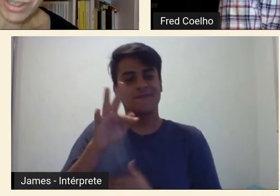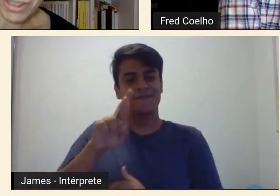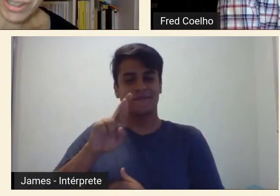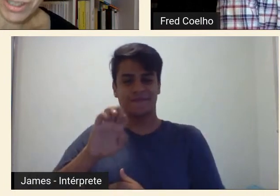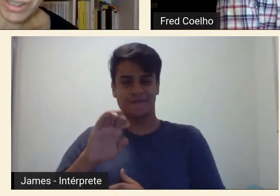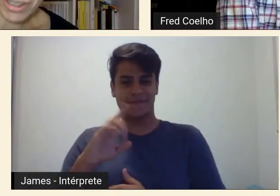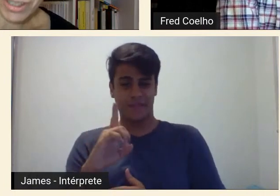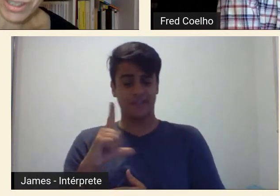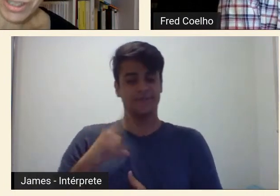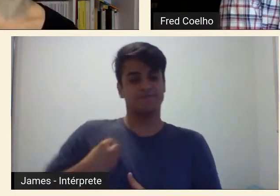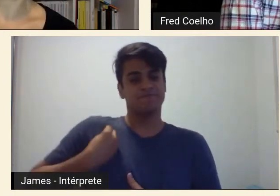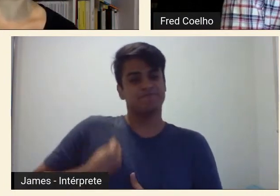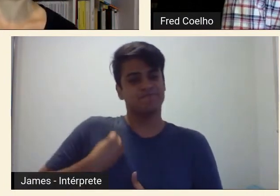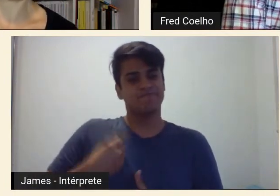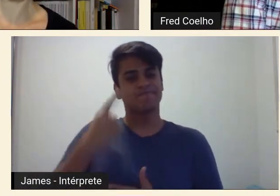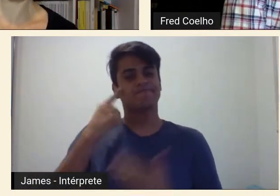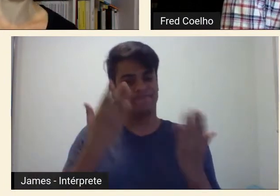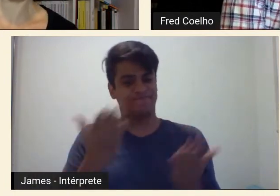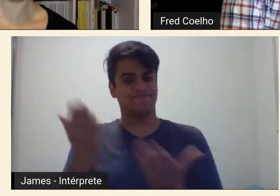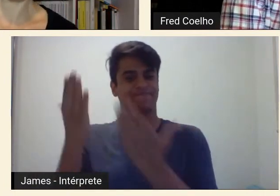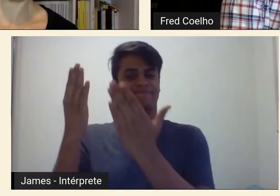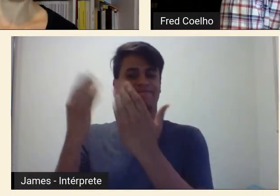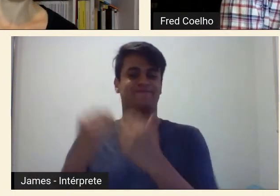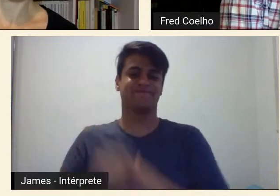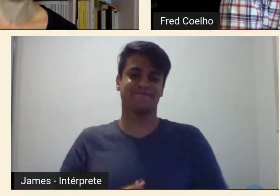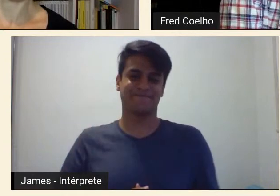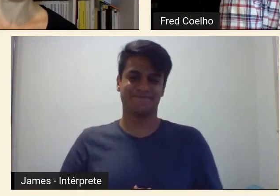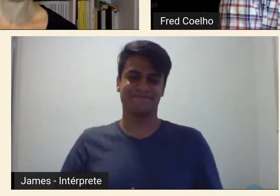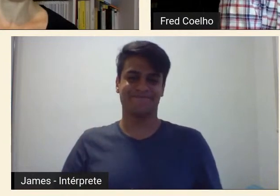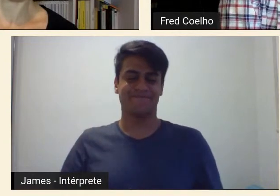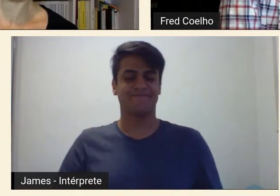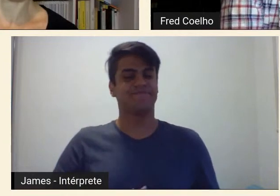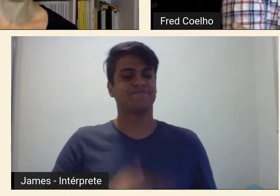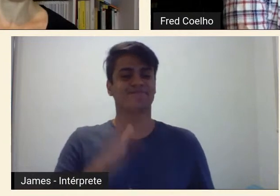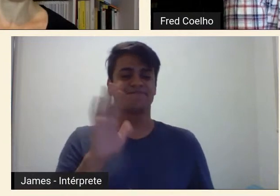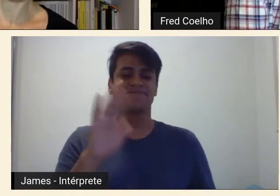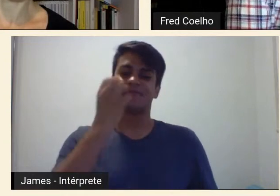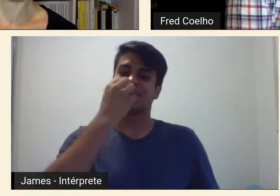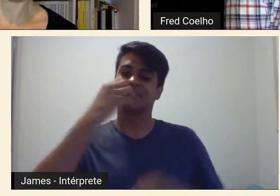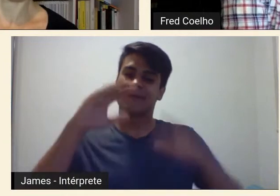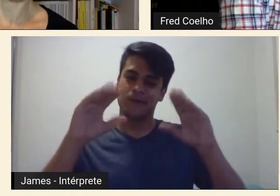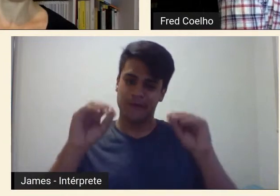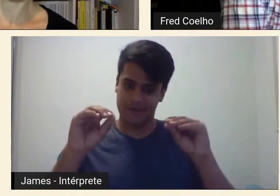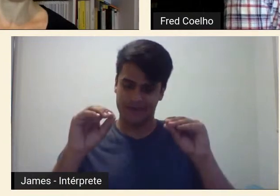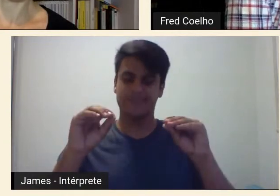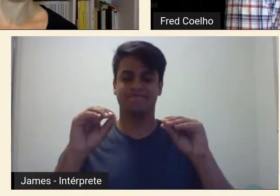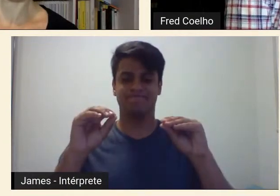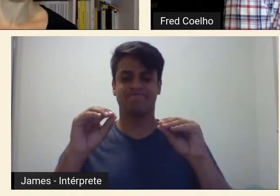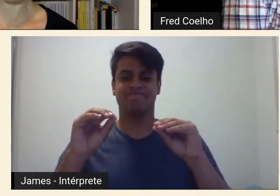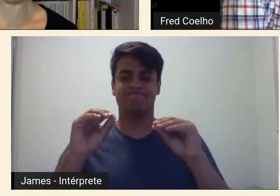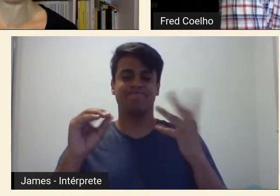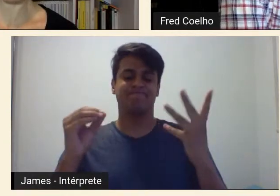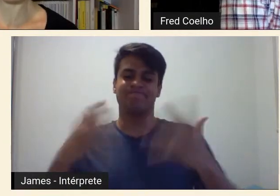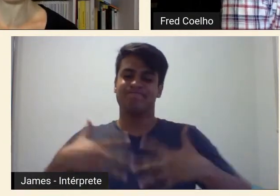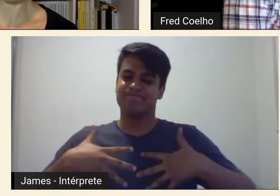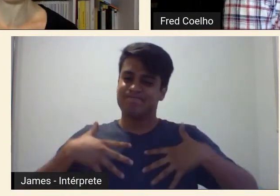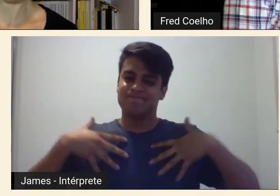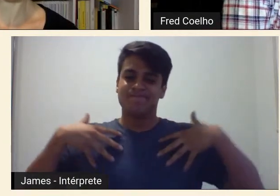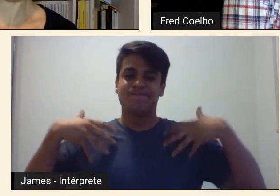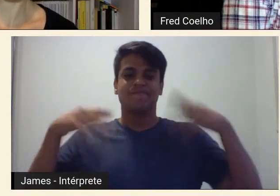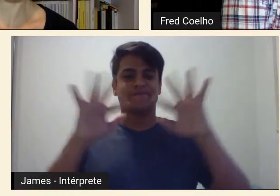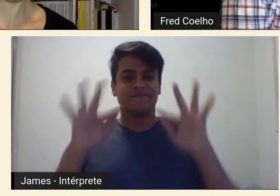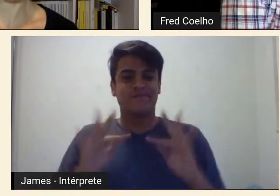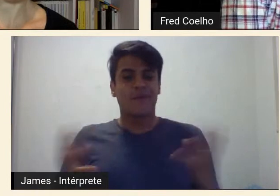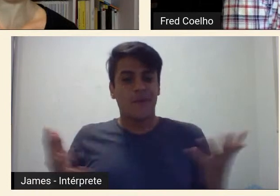passo a palavra para ele. Boa noite. Para mim é uma imensa alegria poder participar da